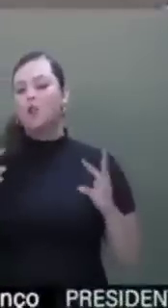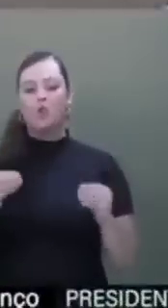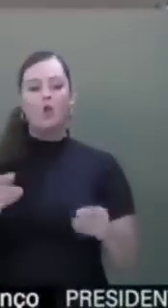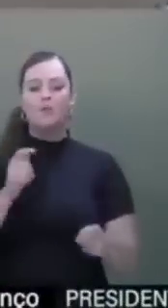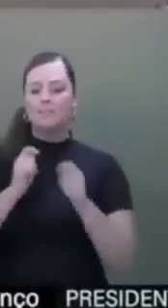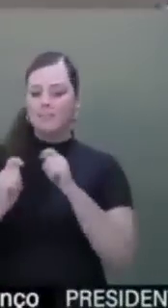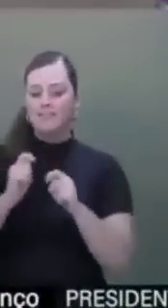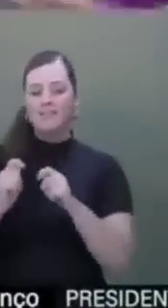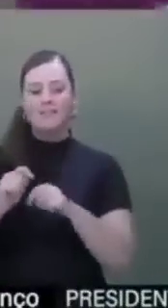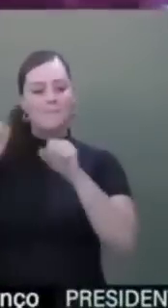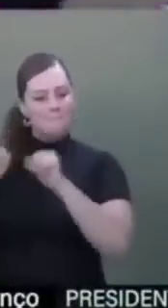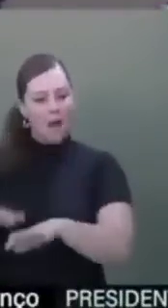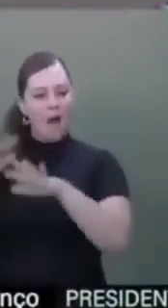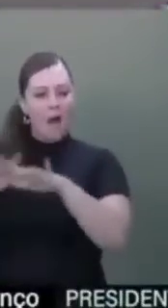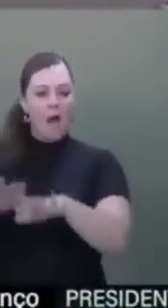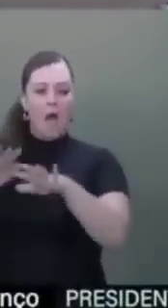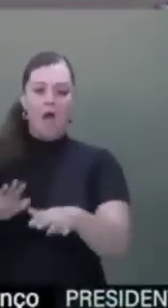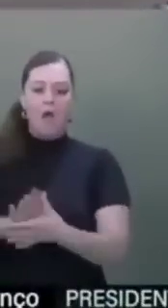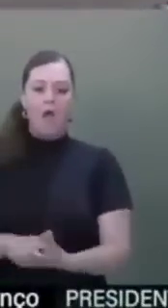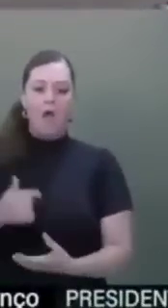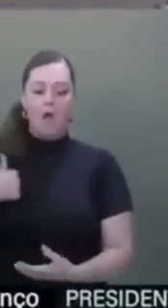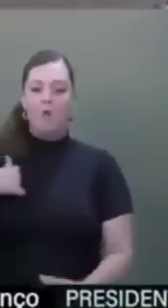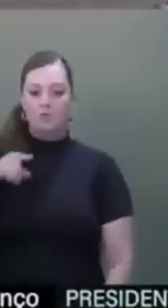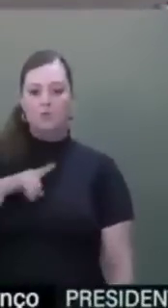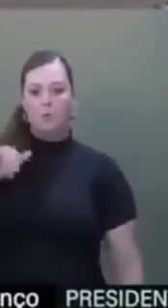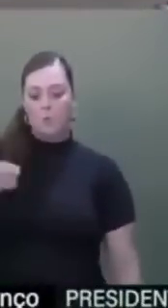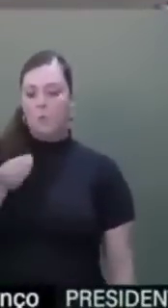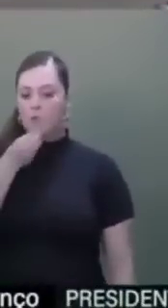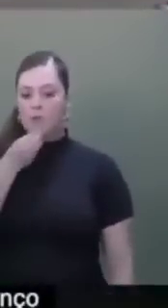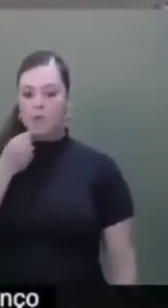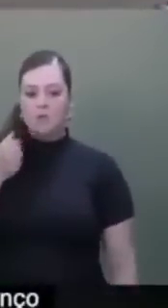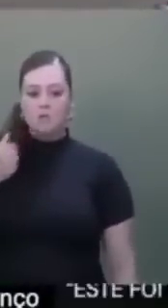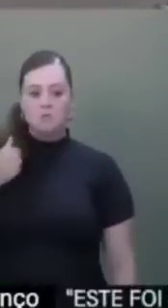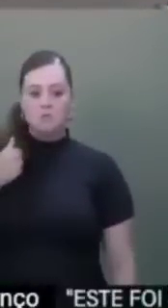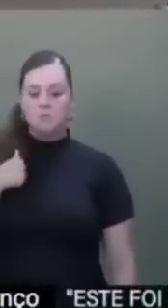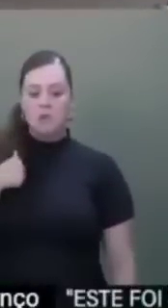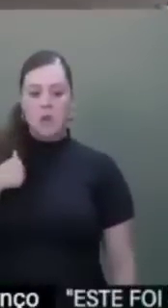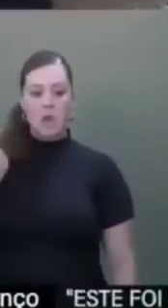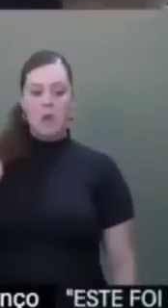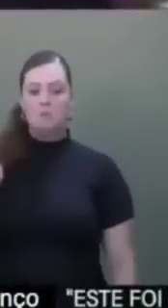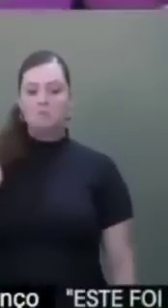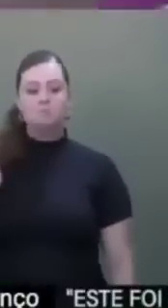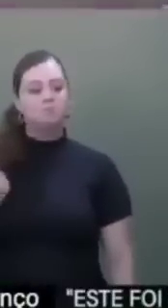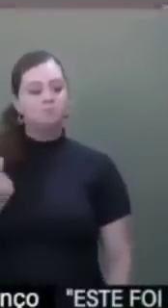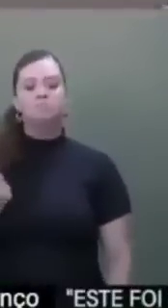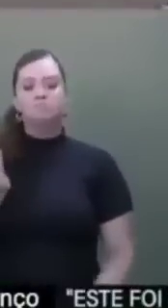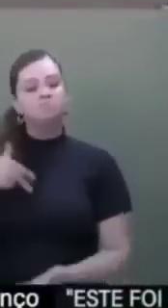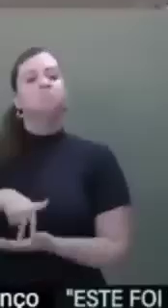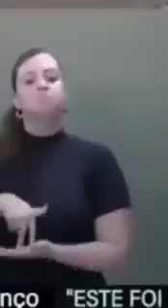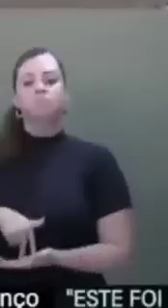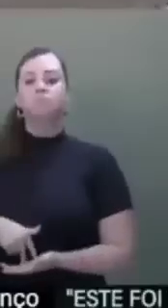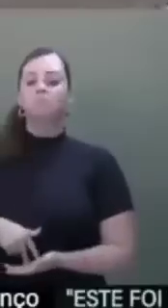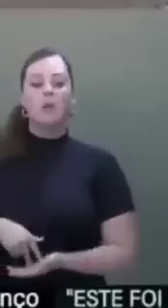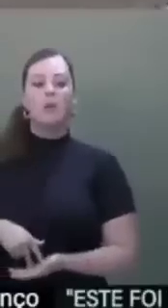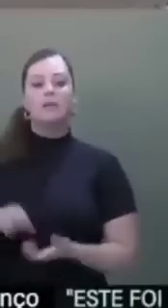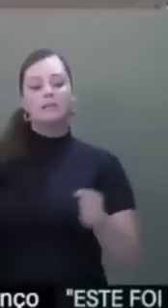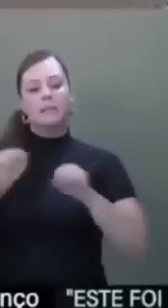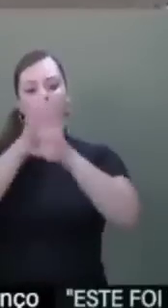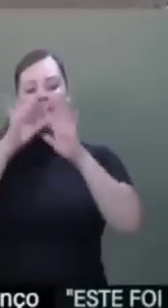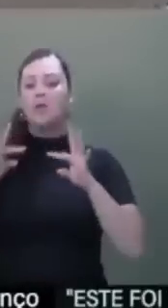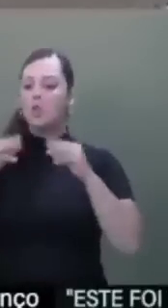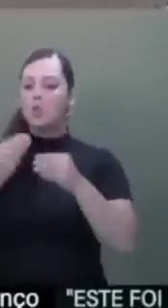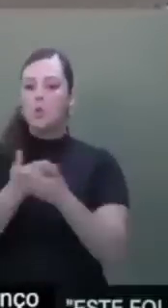entrevistas e manifestações que eu tive a oportunidade, não me furtei a nenhuma delas, de levar ao público o esclarecimento devido,